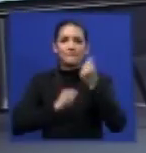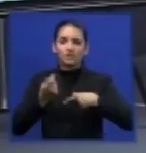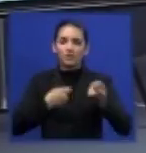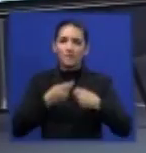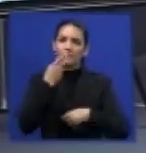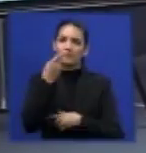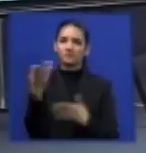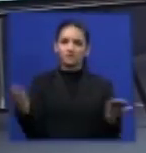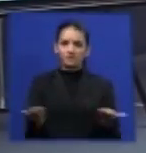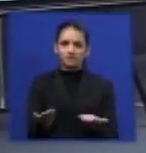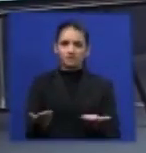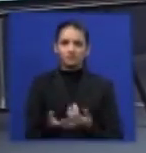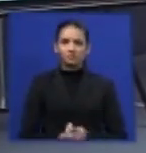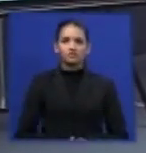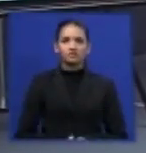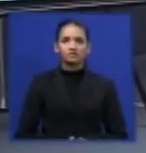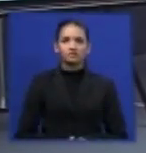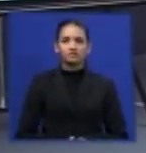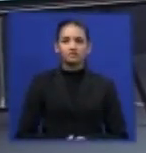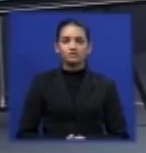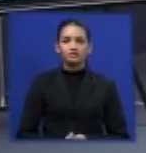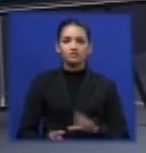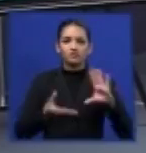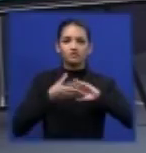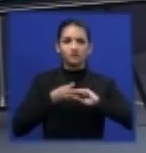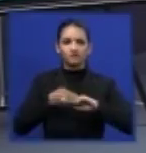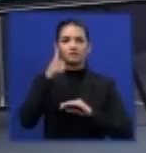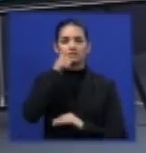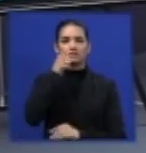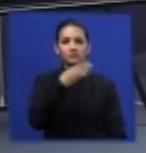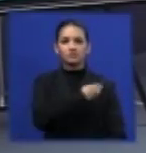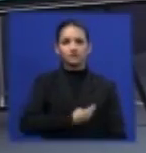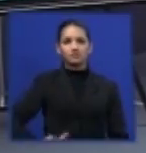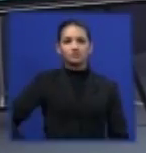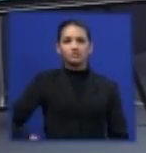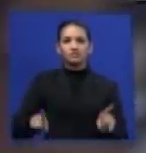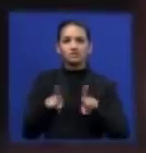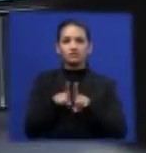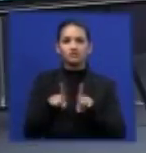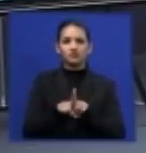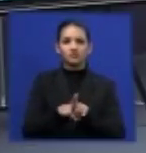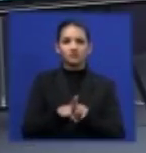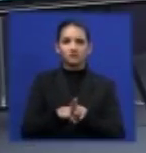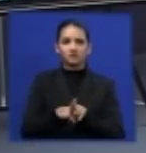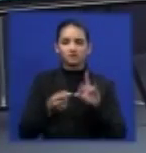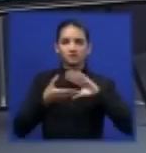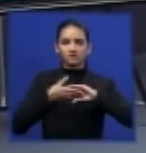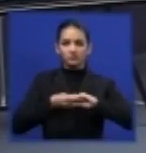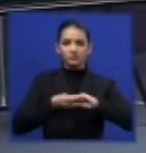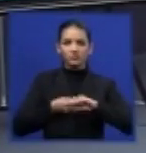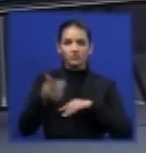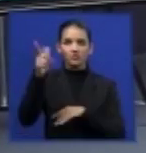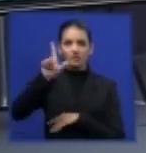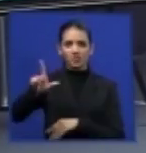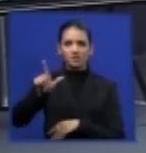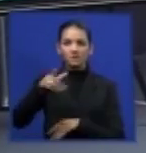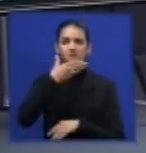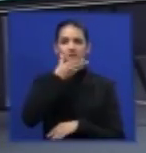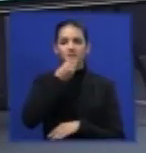Excelentíssima senhora ministra, presidente, senhores eméritos ministros desse